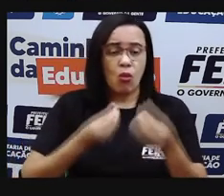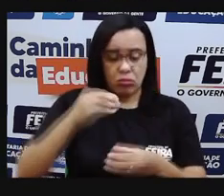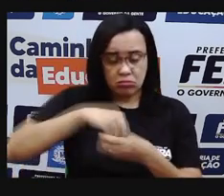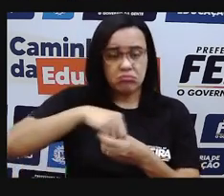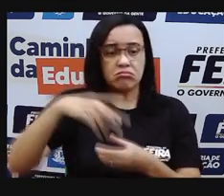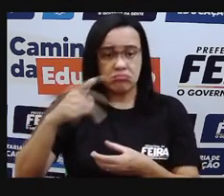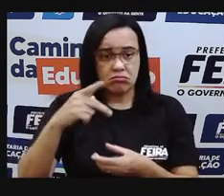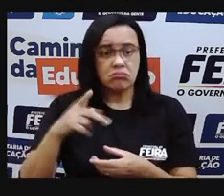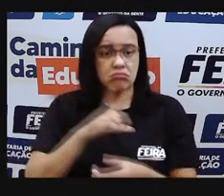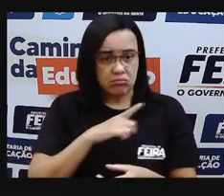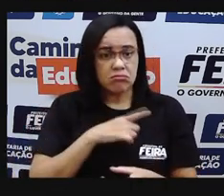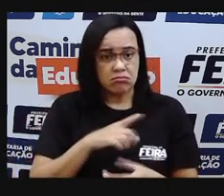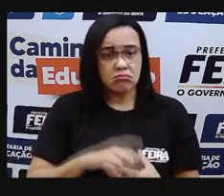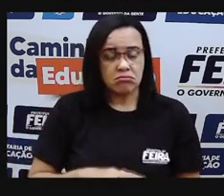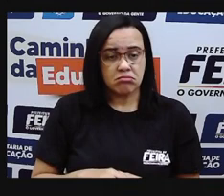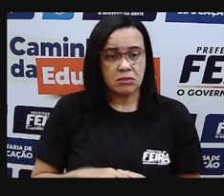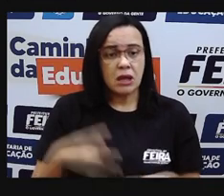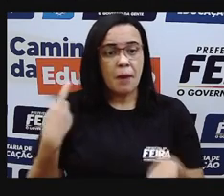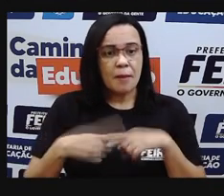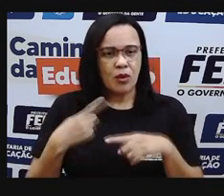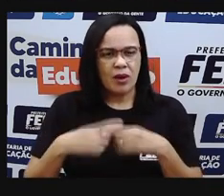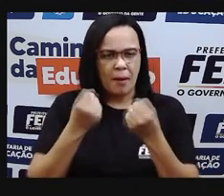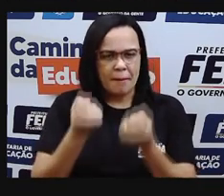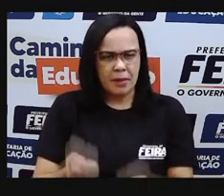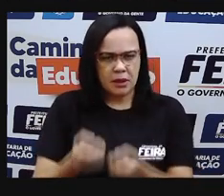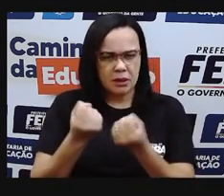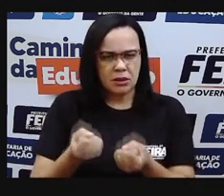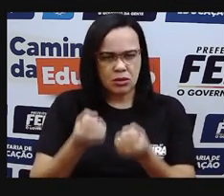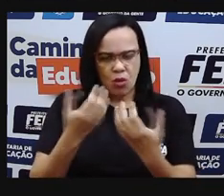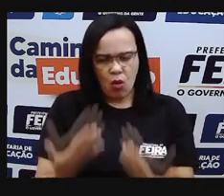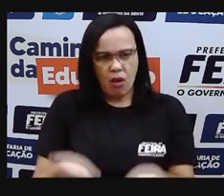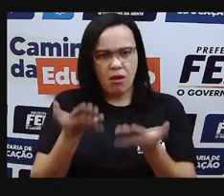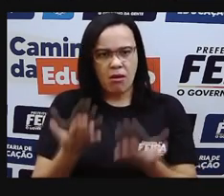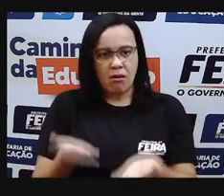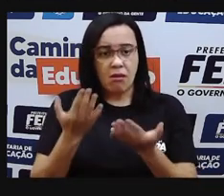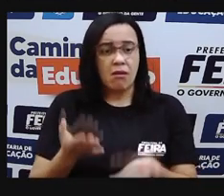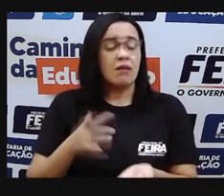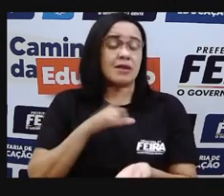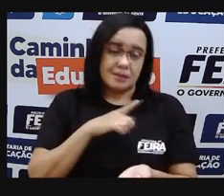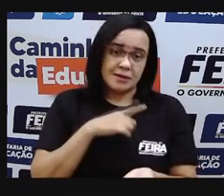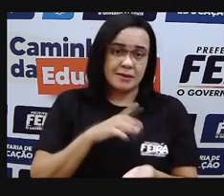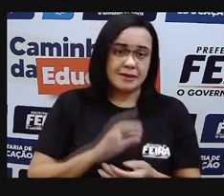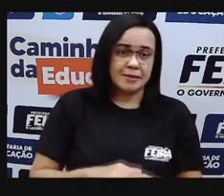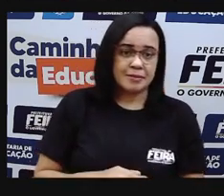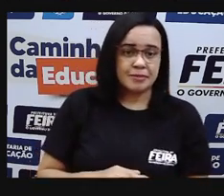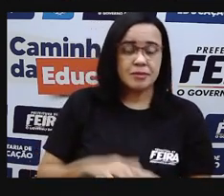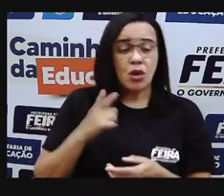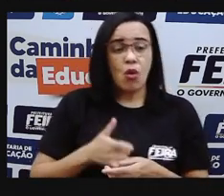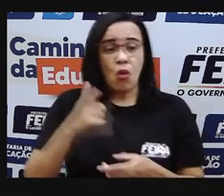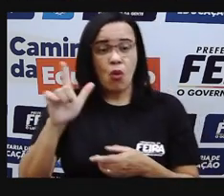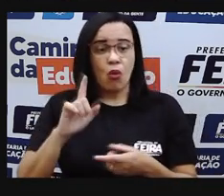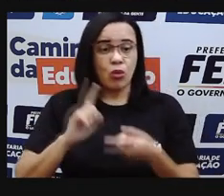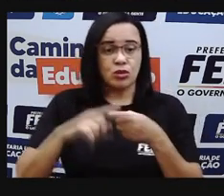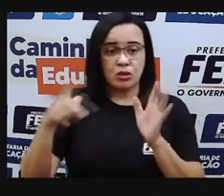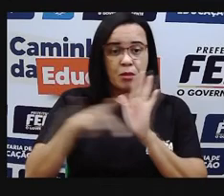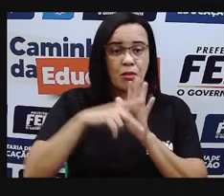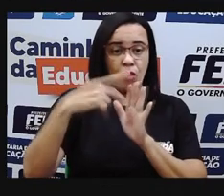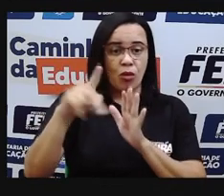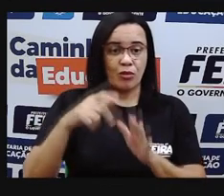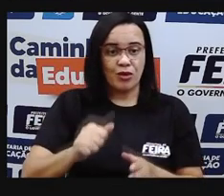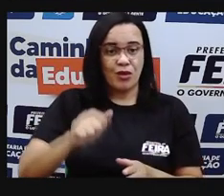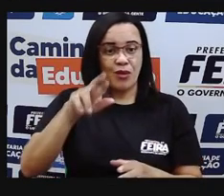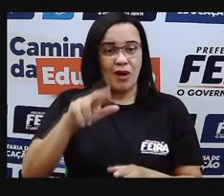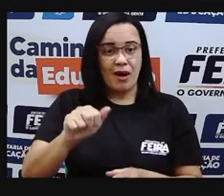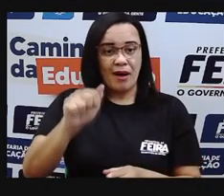Então, o ar, ele também tem volume. Uma outra propriedade que a gente pode observar no ar, é